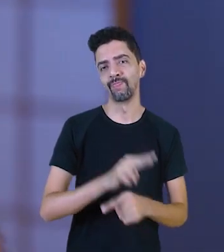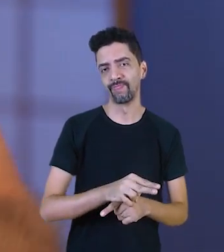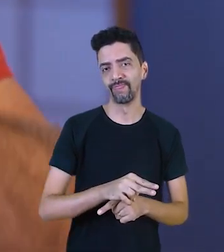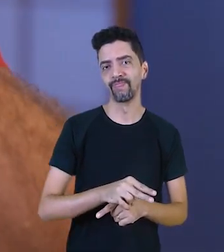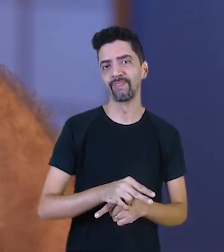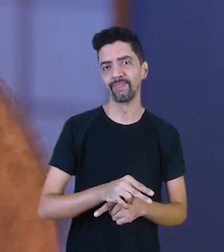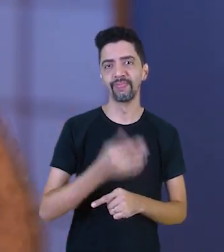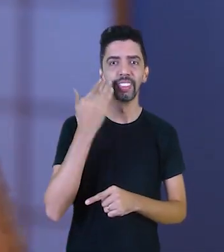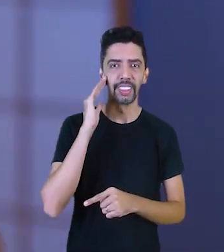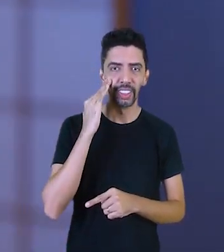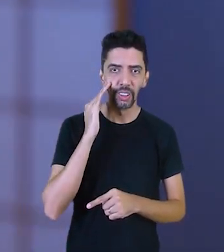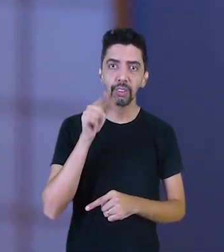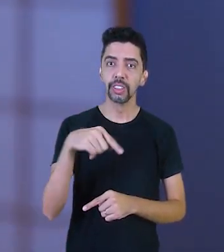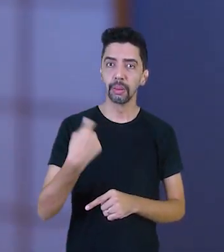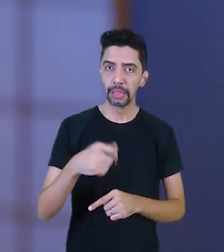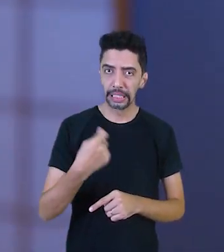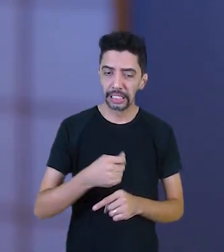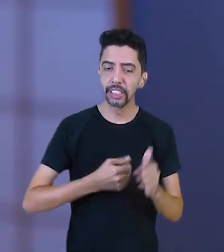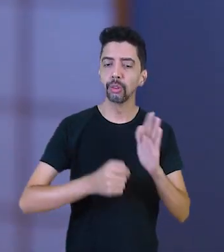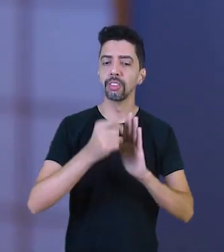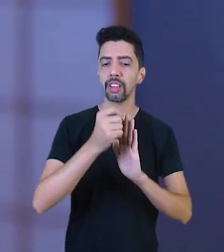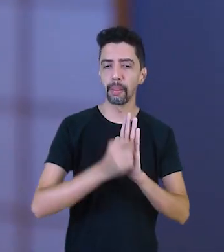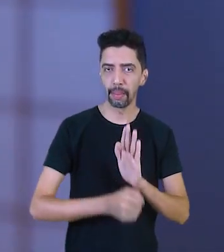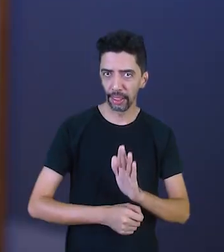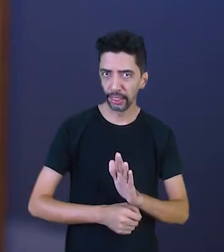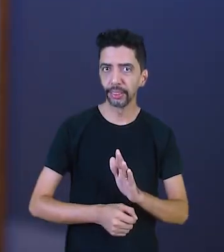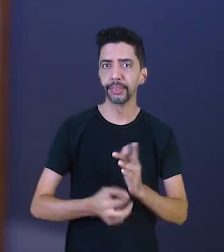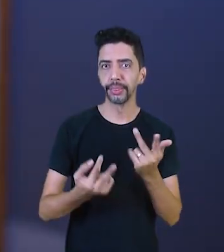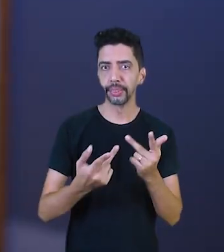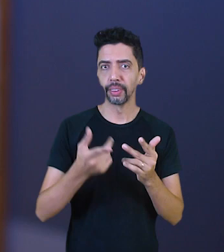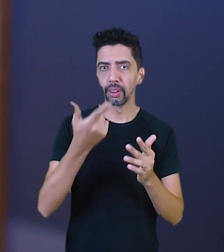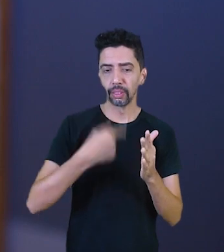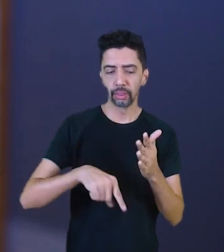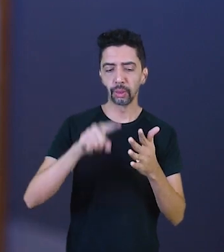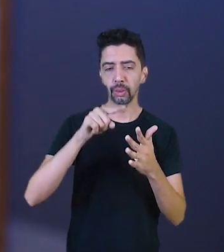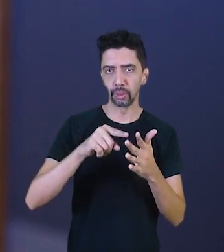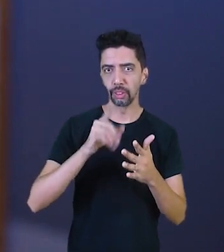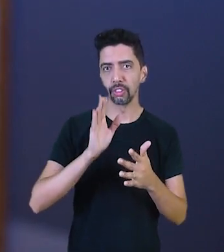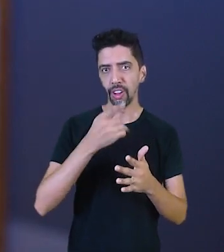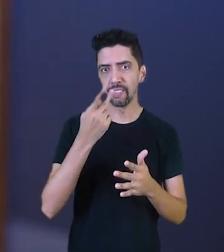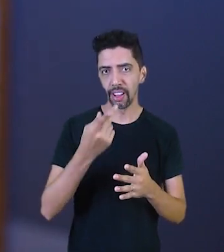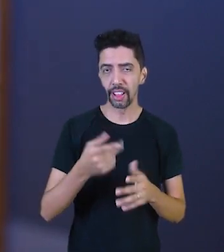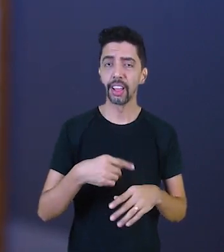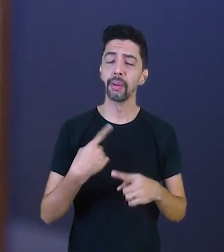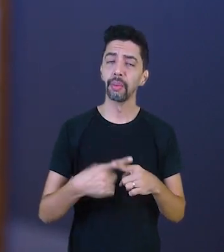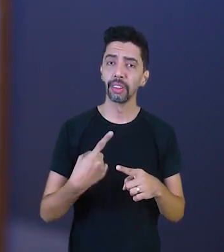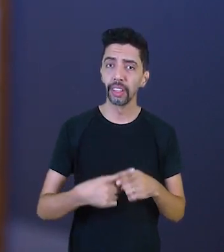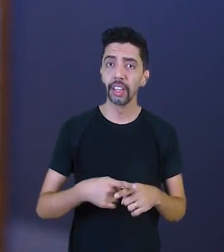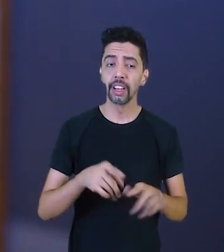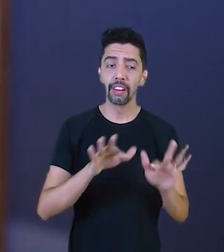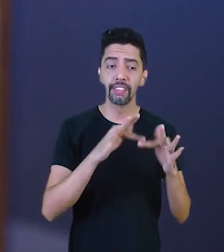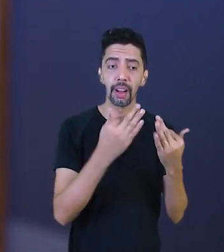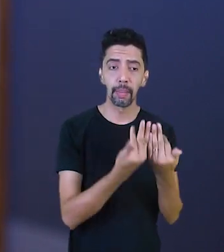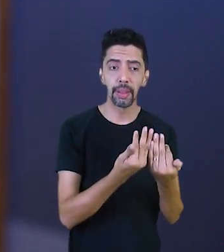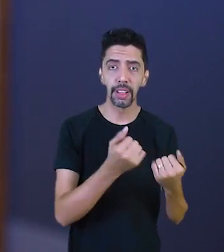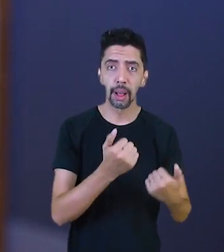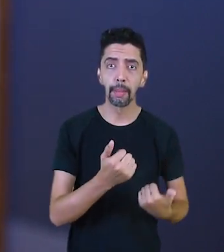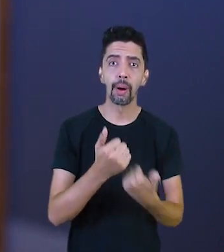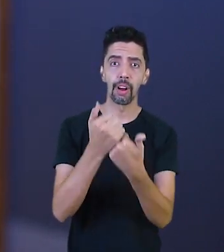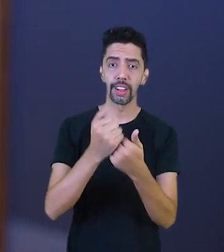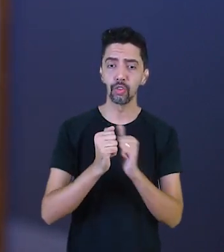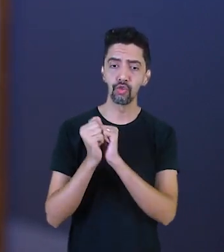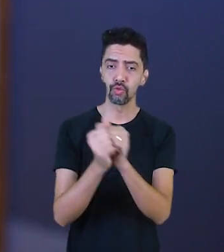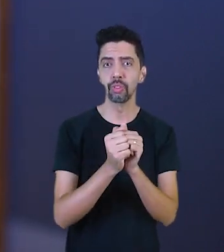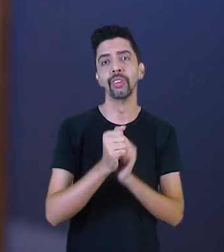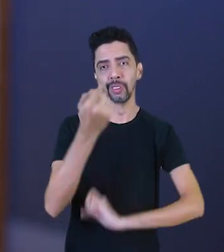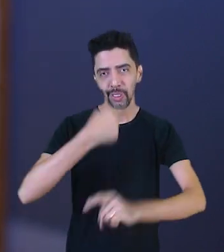Fundamental a família envolvida nesse processo. Onde estão os grandes gastos do meu orçamento financeiro? Lá no seio